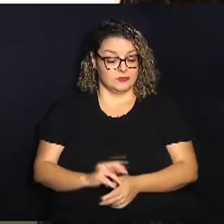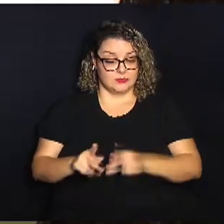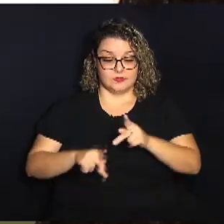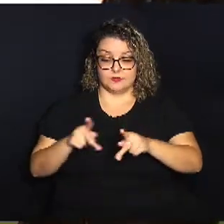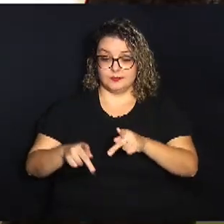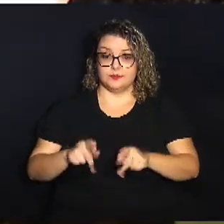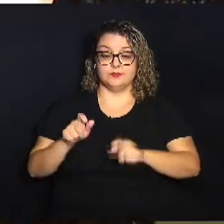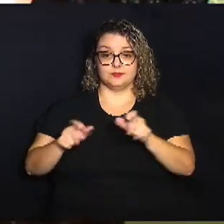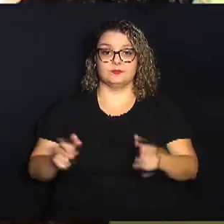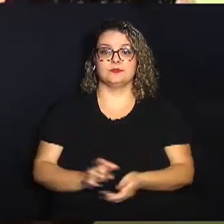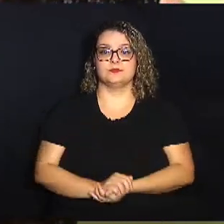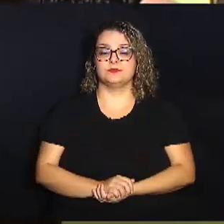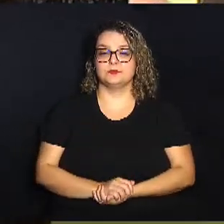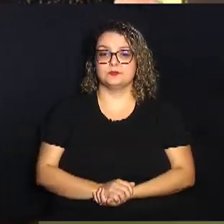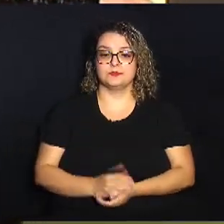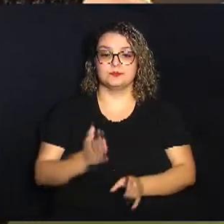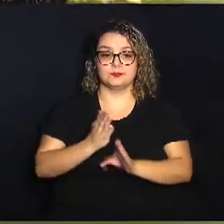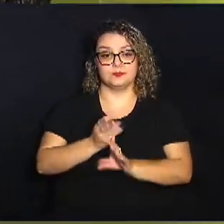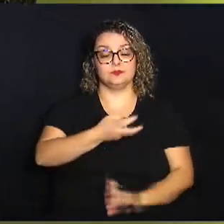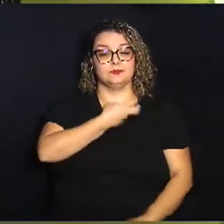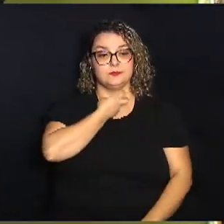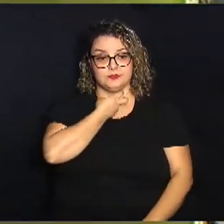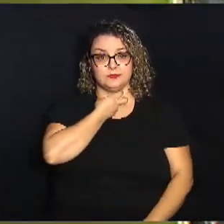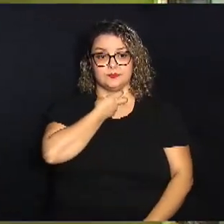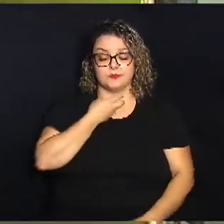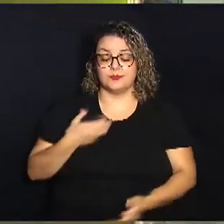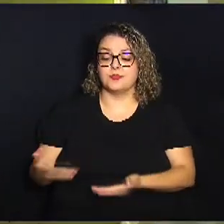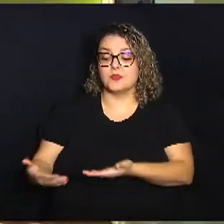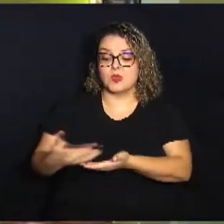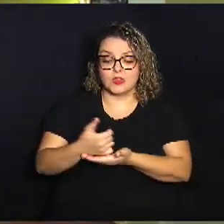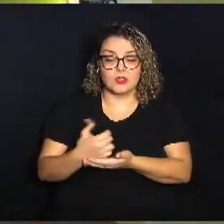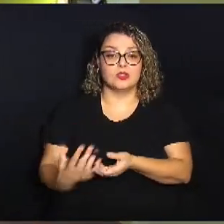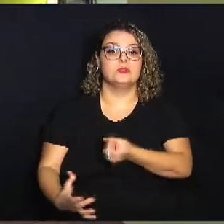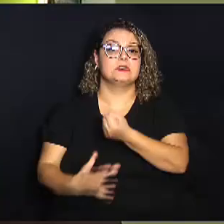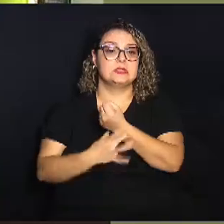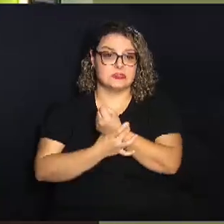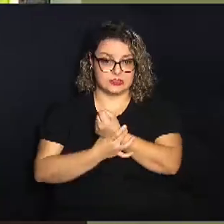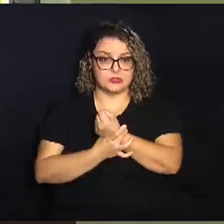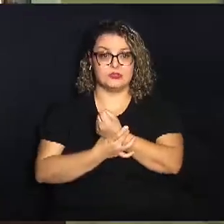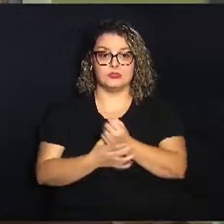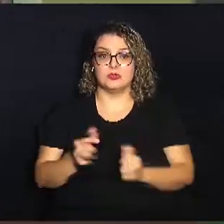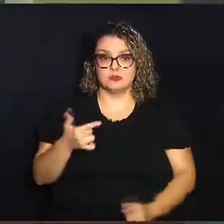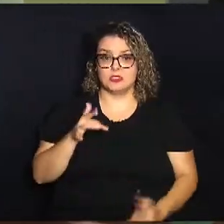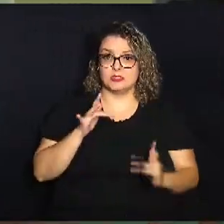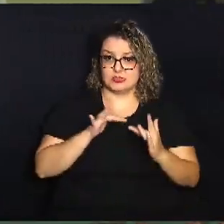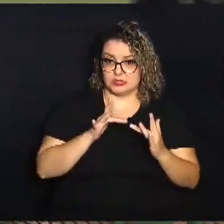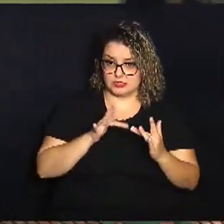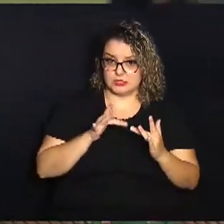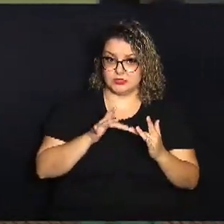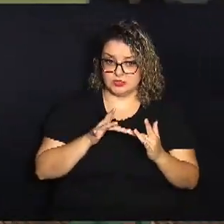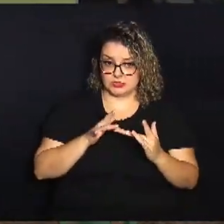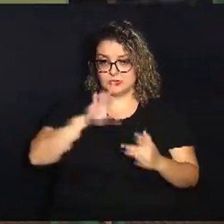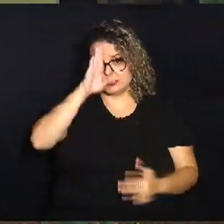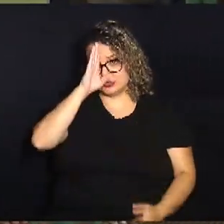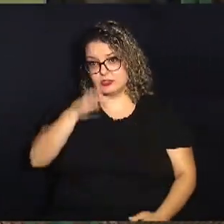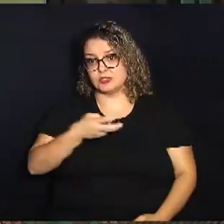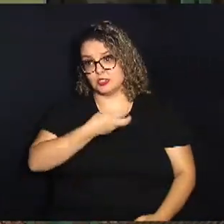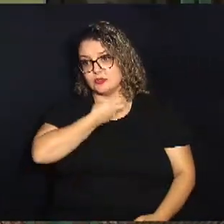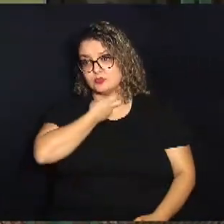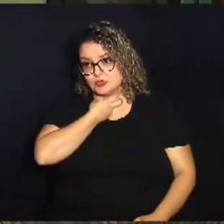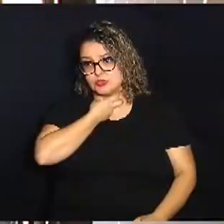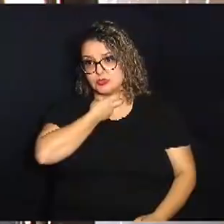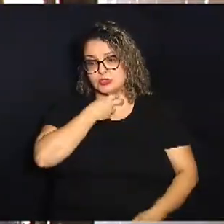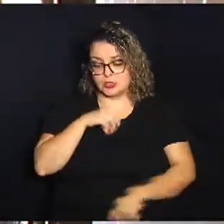a pessoa, né? Que encontrou o morcego, a recolher ela de maneira segura, né? Para não ter esse contato direto com o morcego e